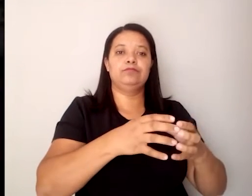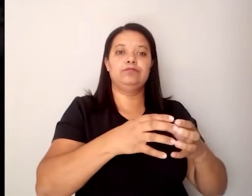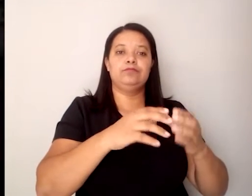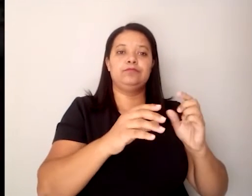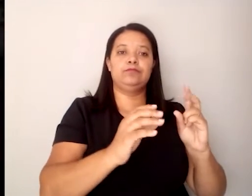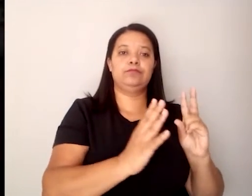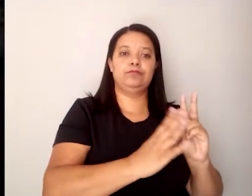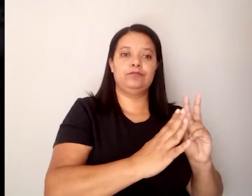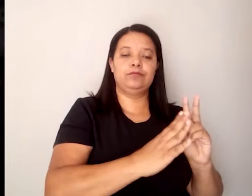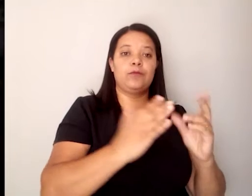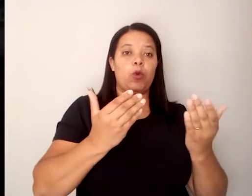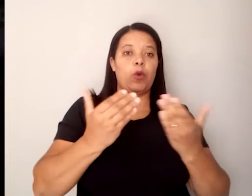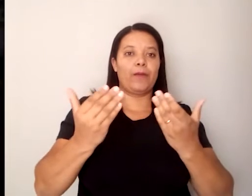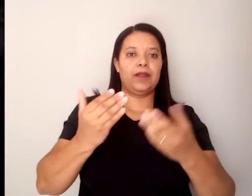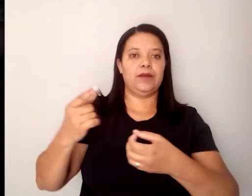grande,